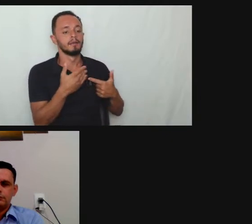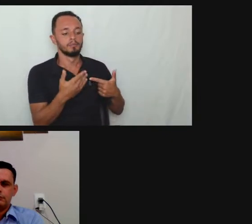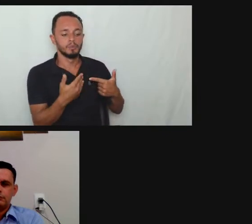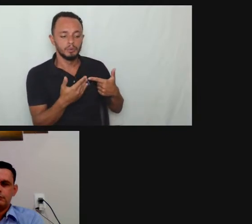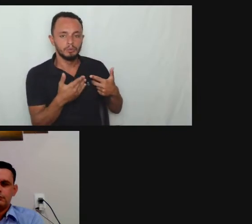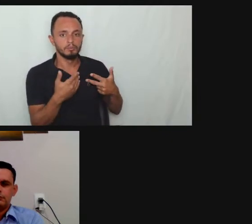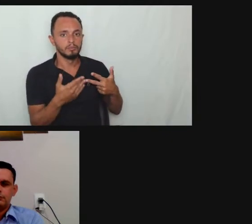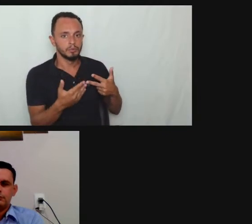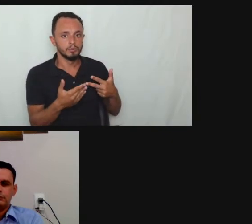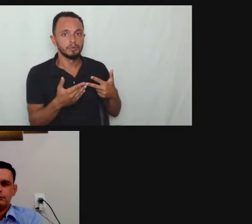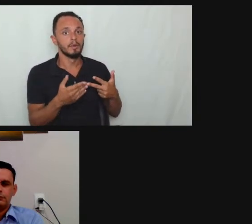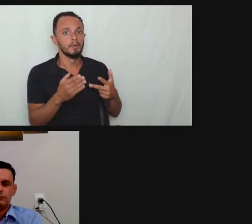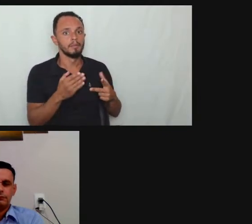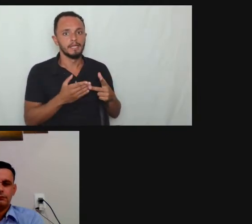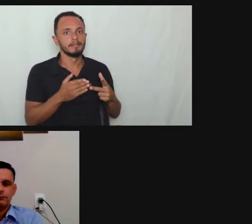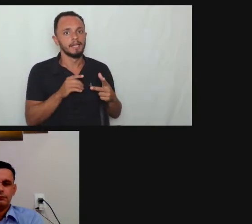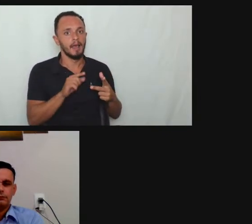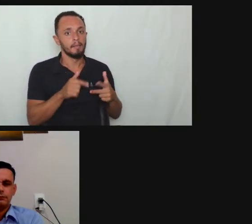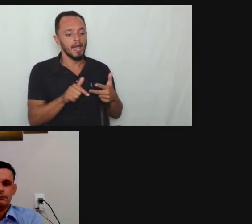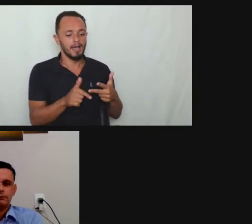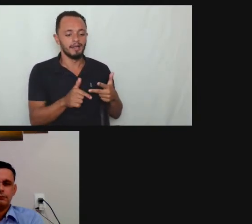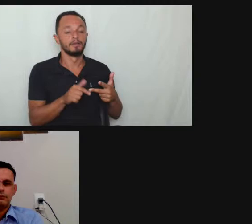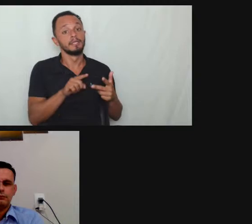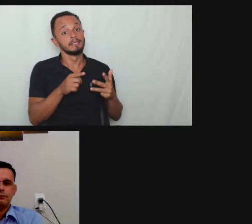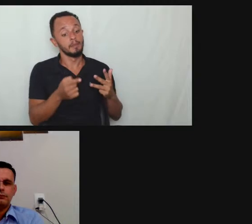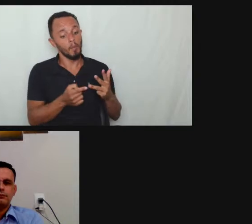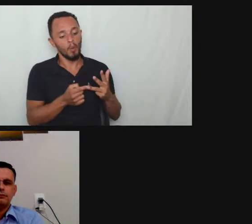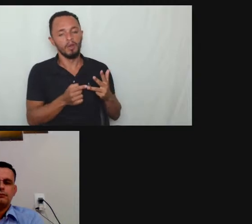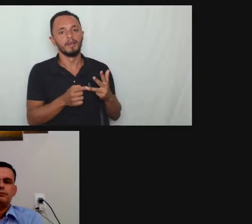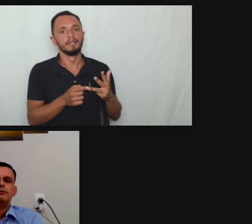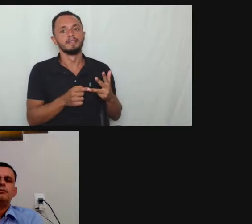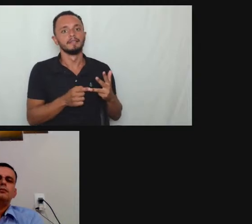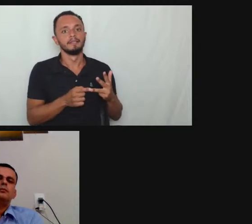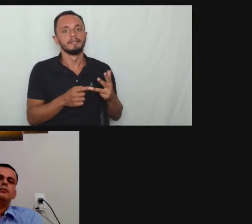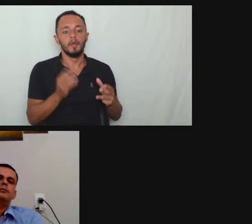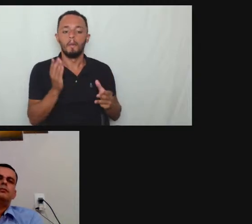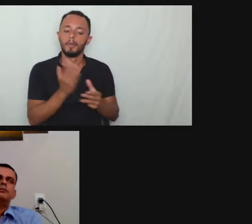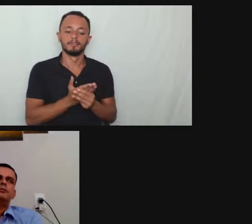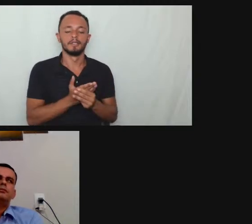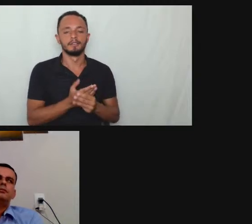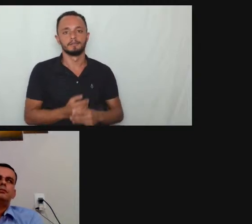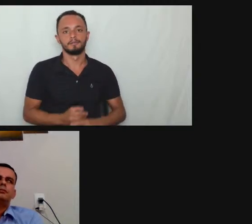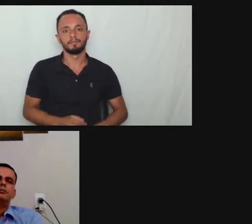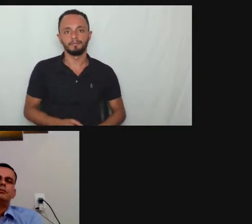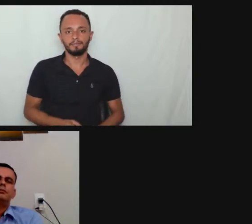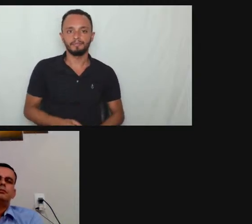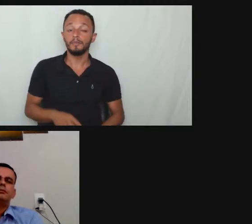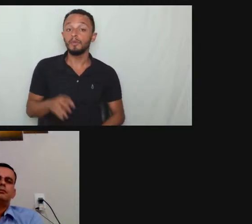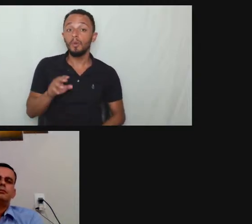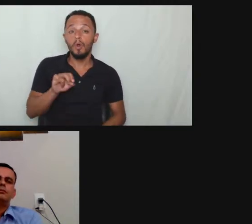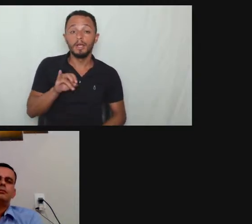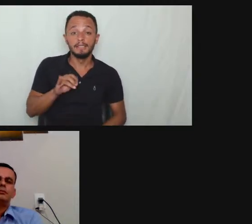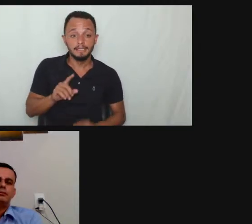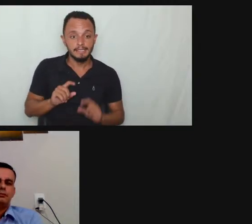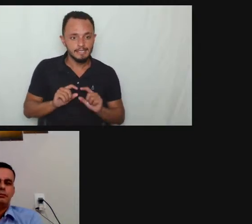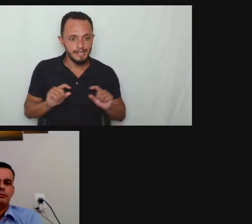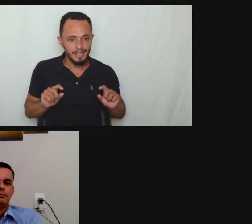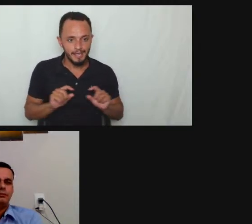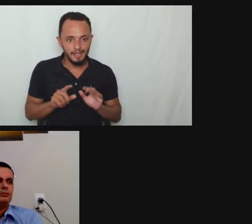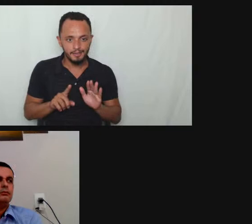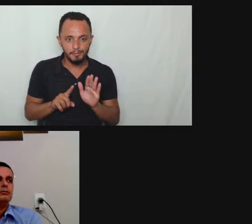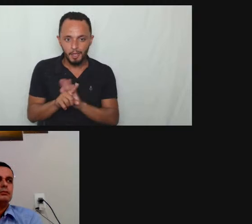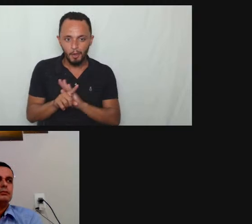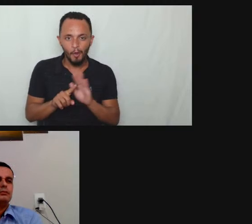consultoria mandou mensagem pessoal a gente tá com uma fila de espera muito grande tá mas pode ficar tranquilo se não ser atendido se for do grupo do Telegram